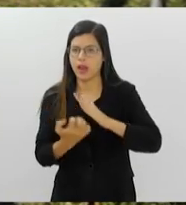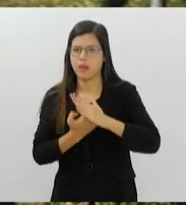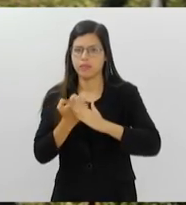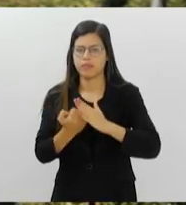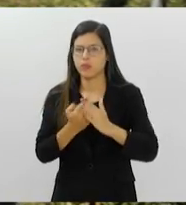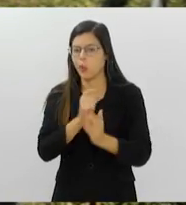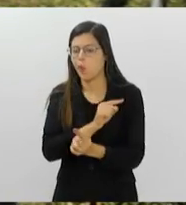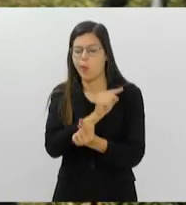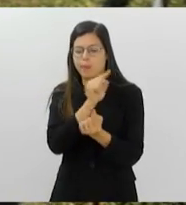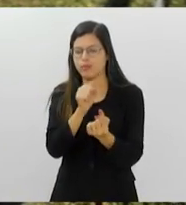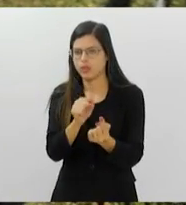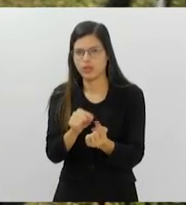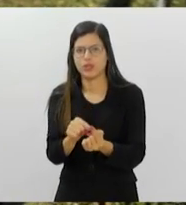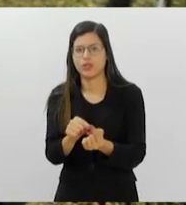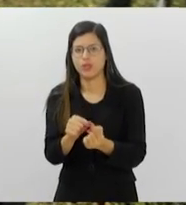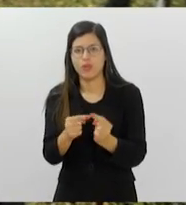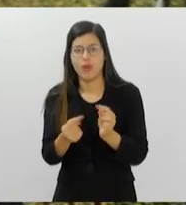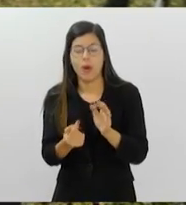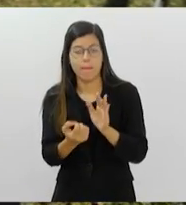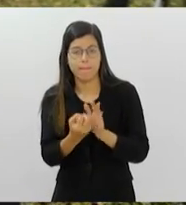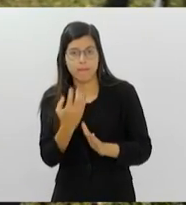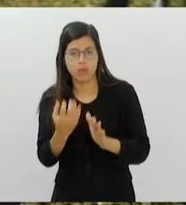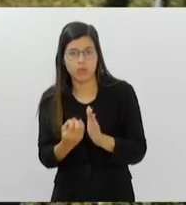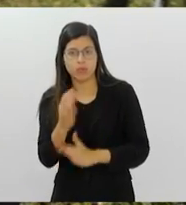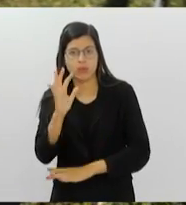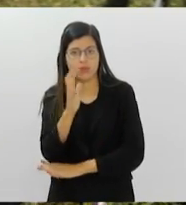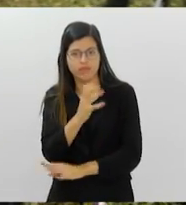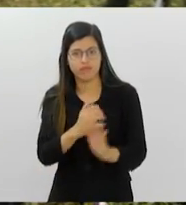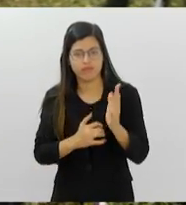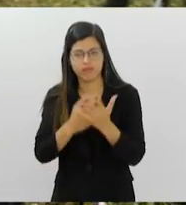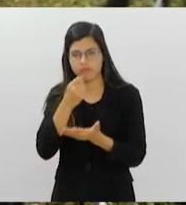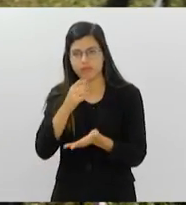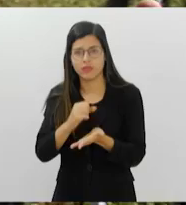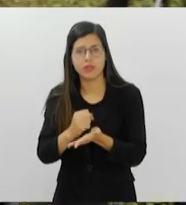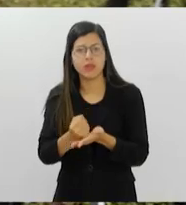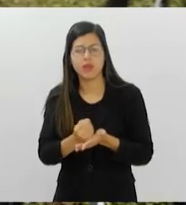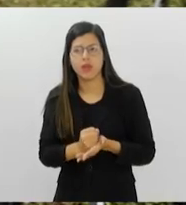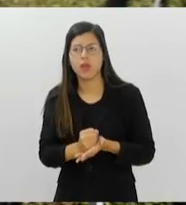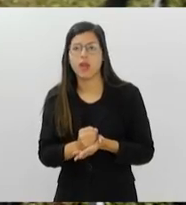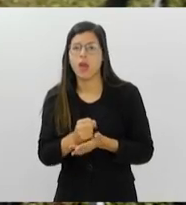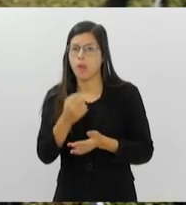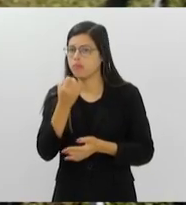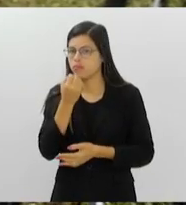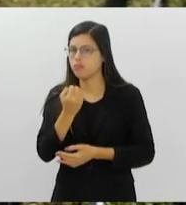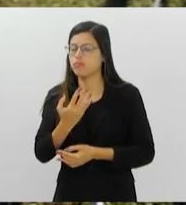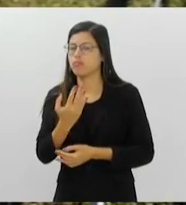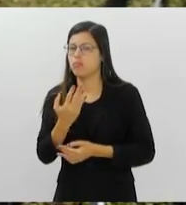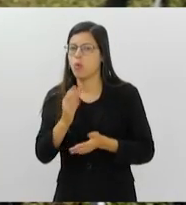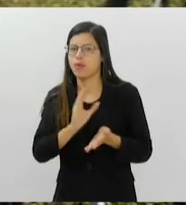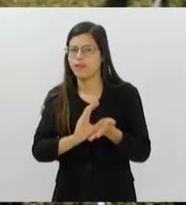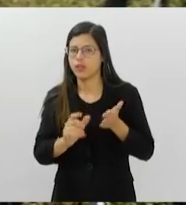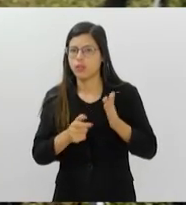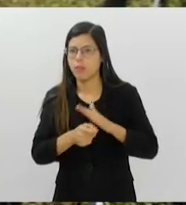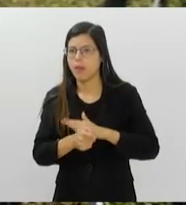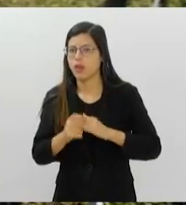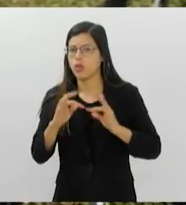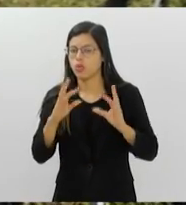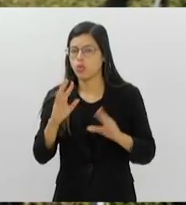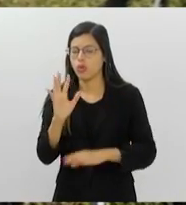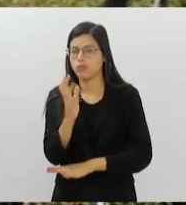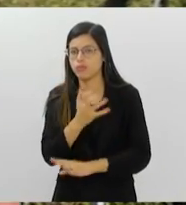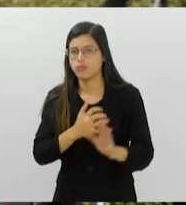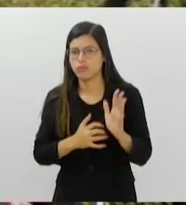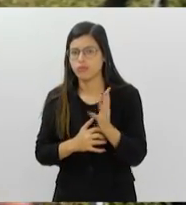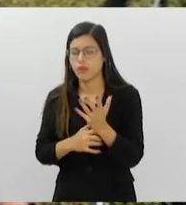propósito, já que a produção de plantas medicinais é um nicho de mercado, onde todas essas plantas, elas precisam ser